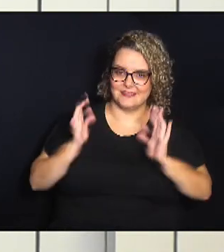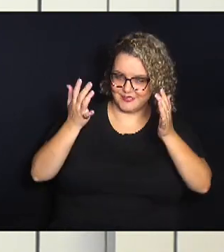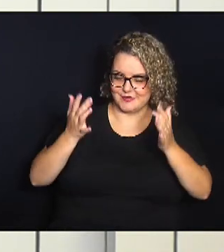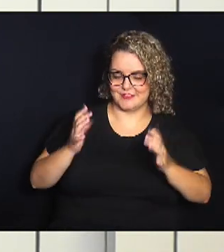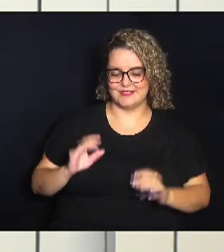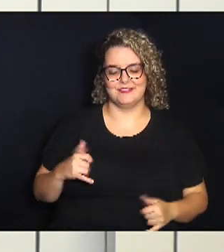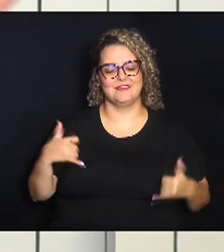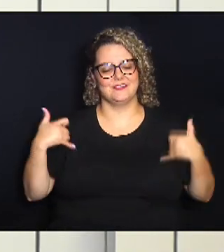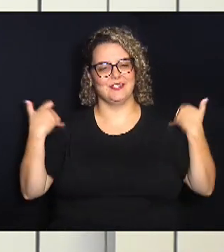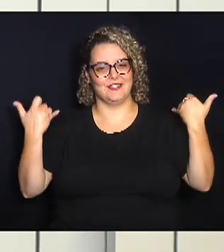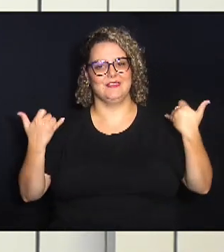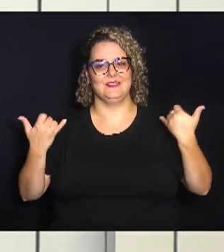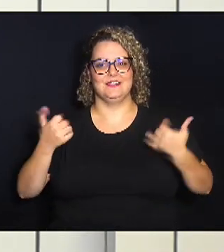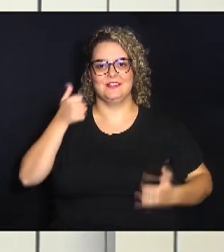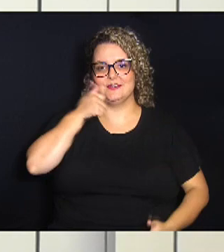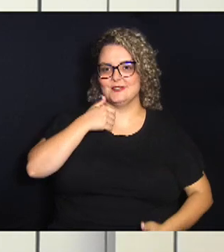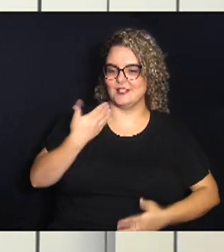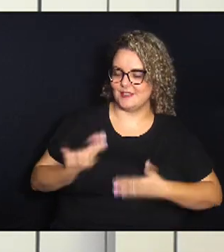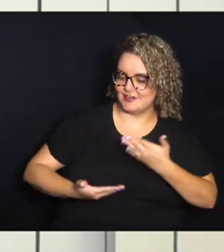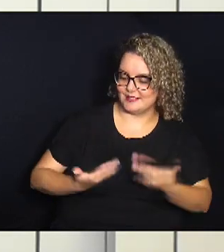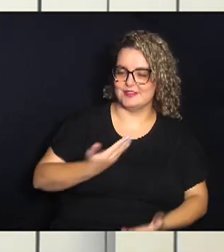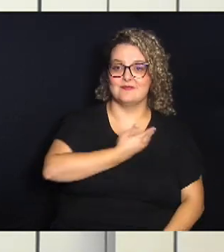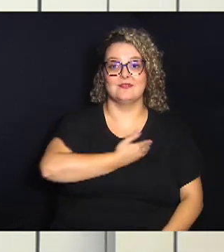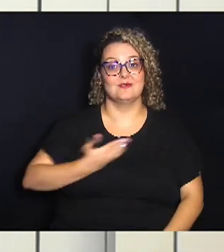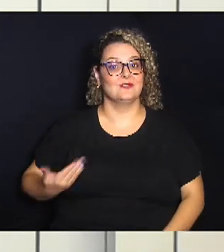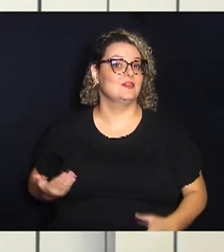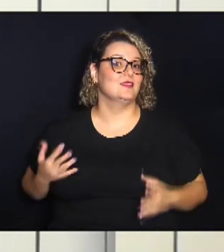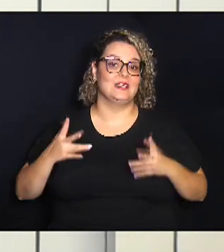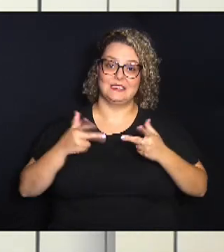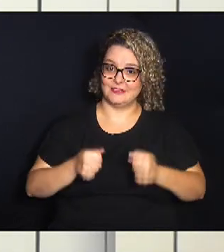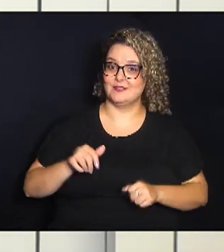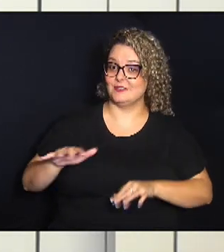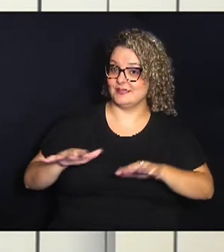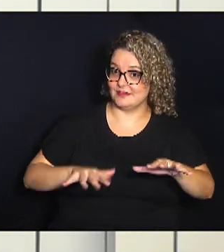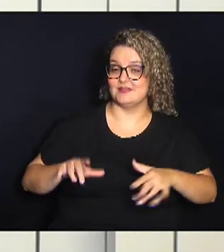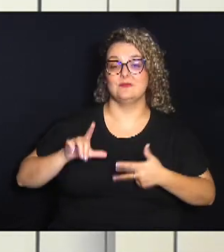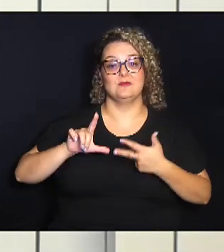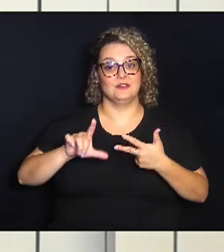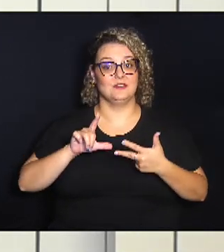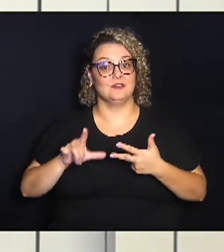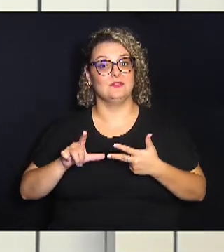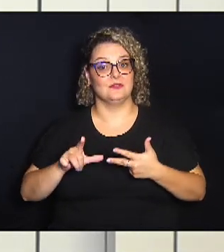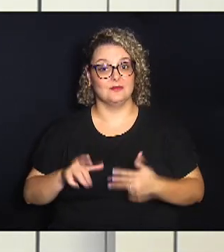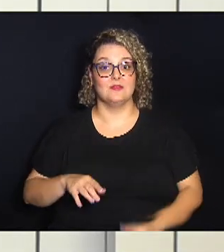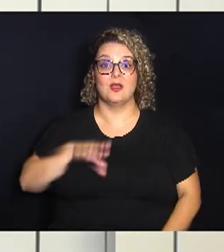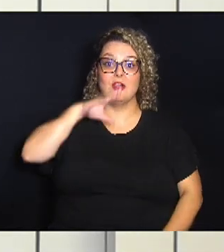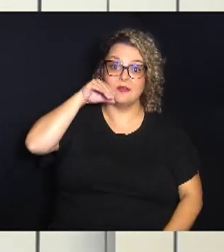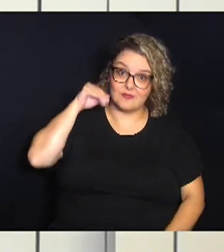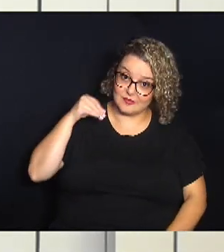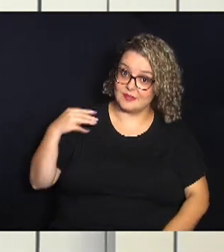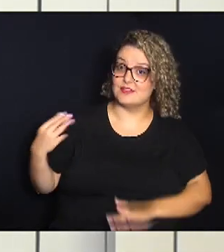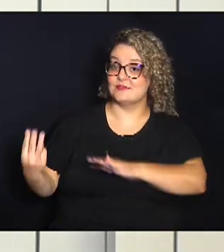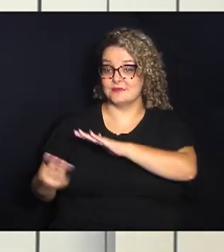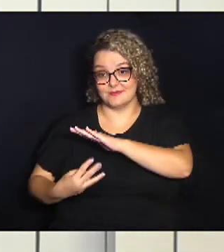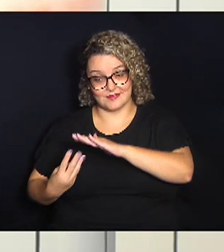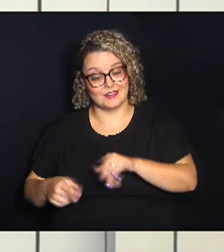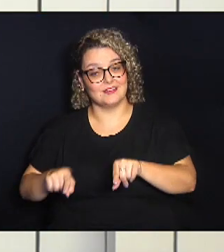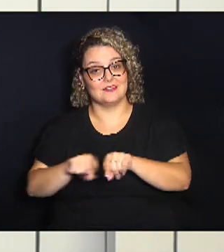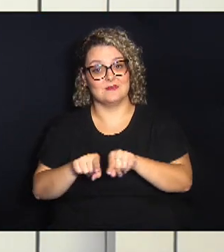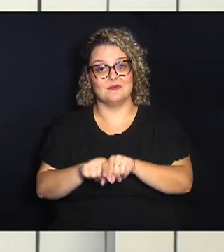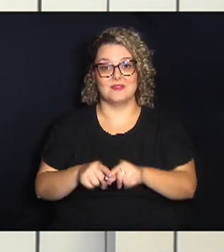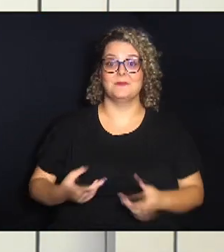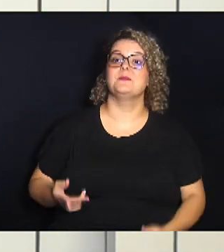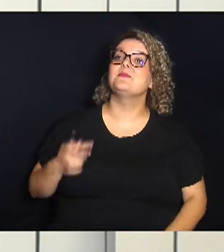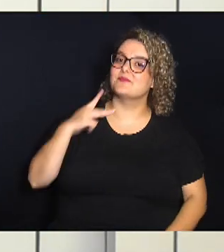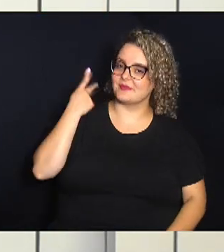aniversário das servidoras, servidores de todas as áreas do Legislativo, funcionários terceirizados, além dos